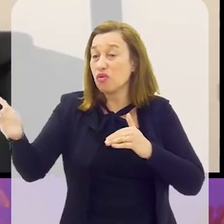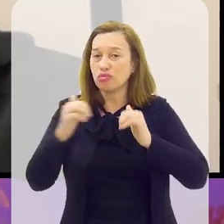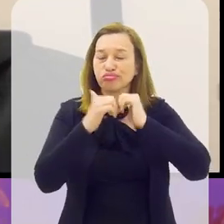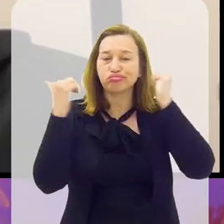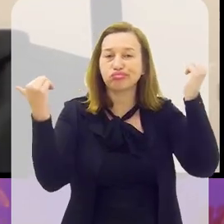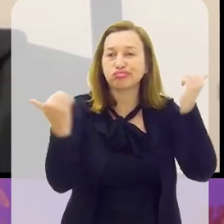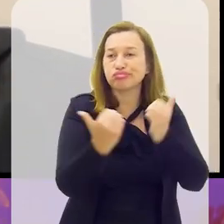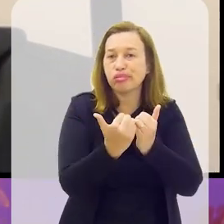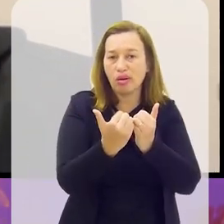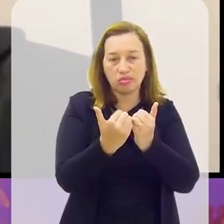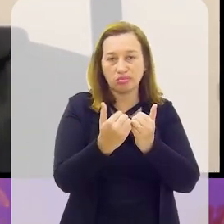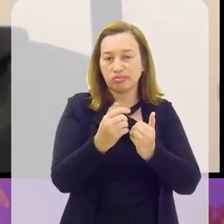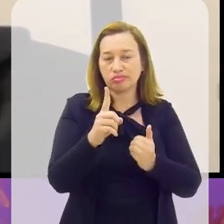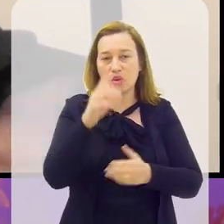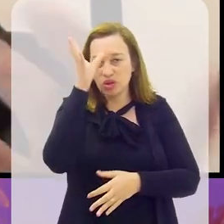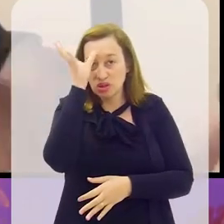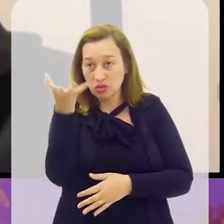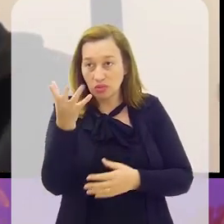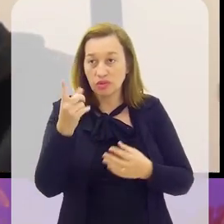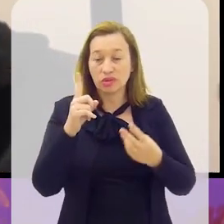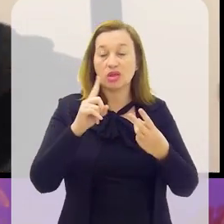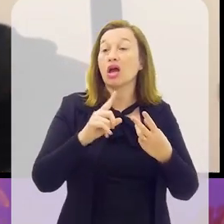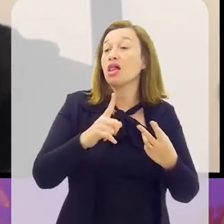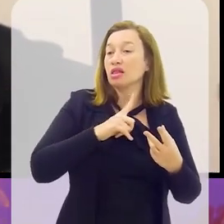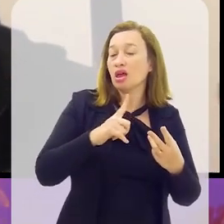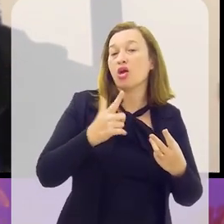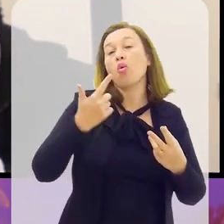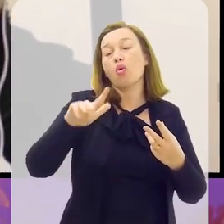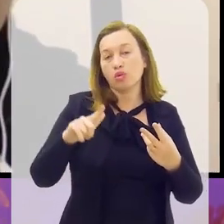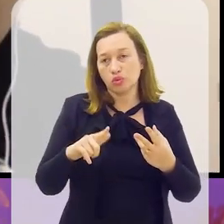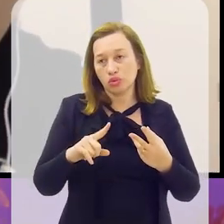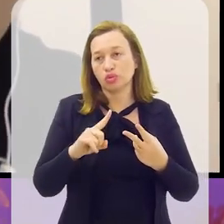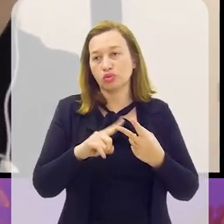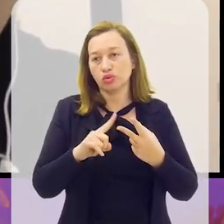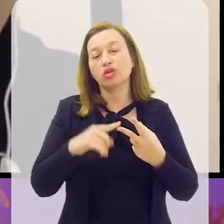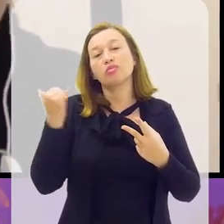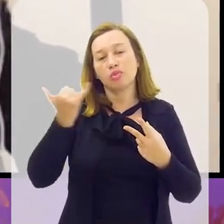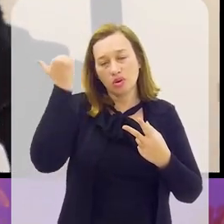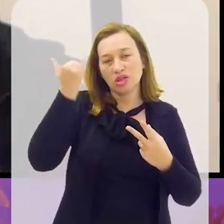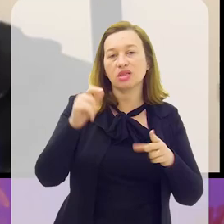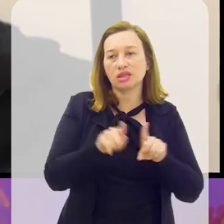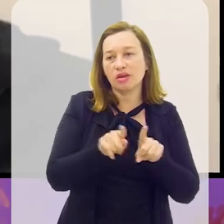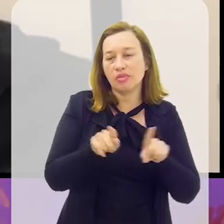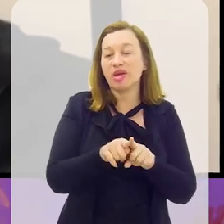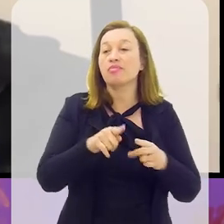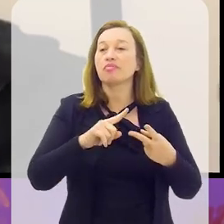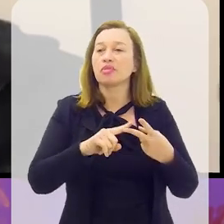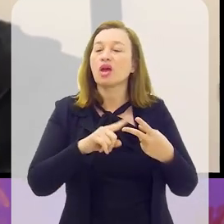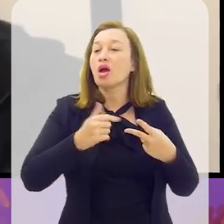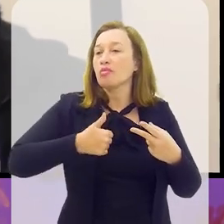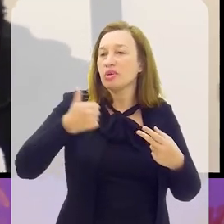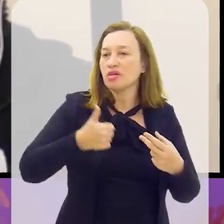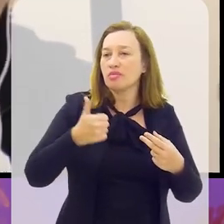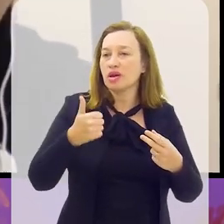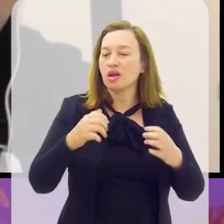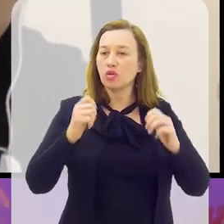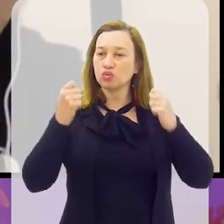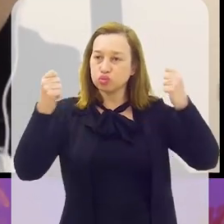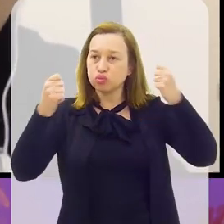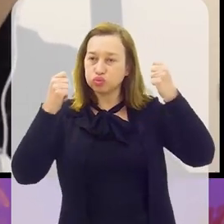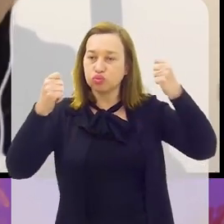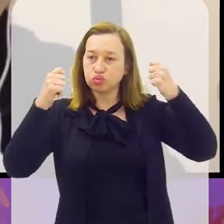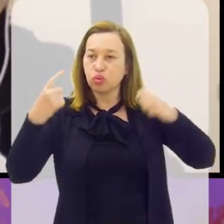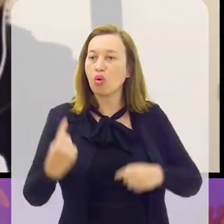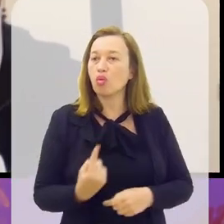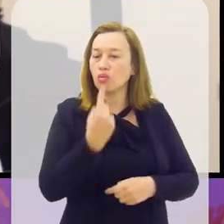conflitos se dá fora do estádio. Então, isso não se resolve. Mas você tem dois outros fatores que eu acho que são importantes. Primeiro,